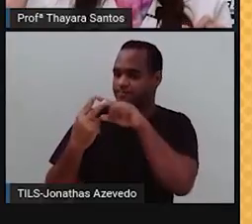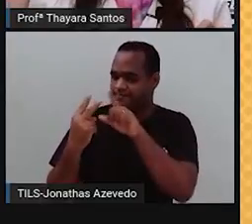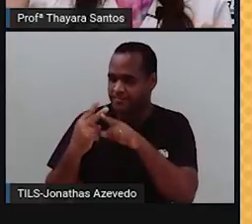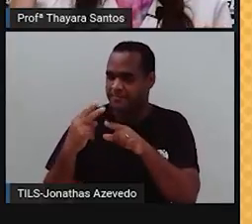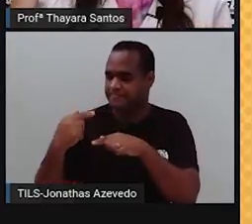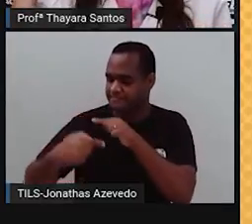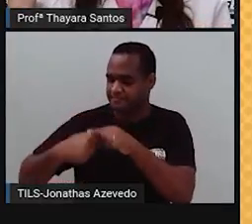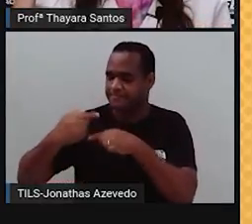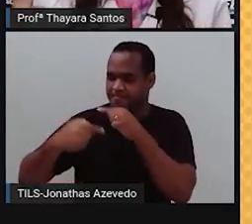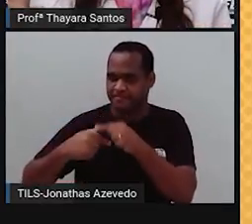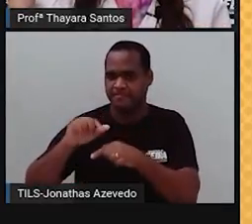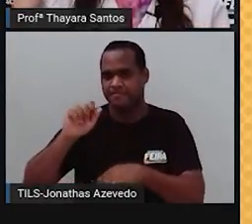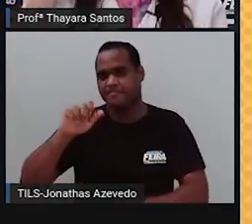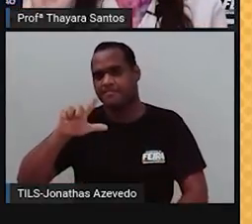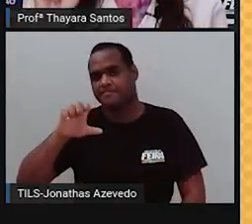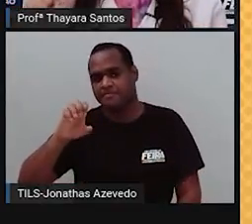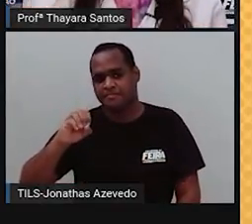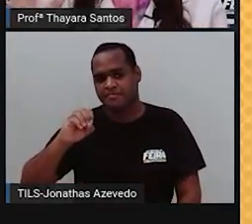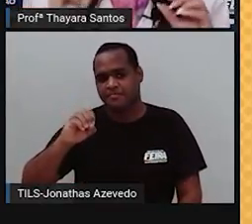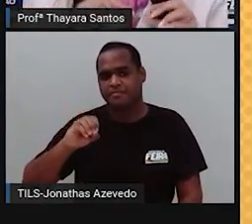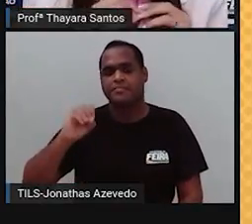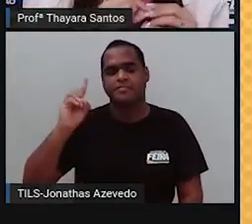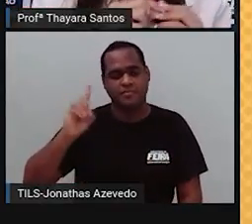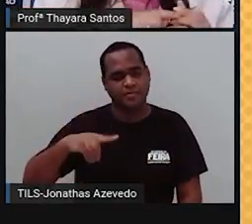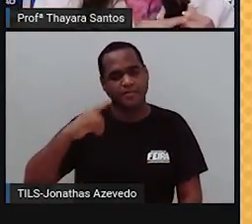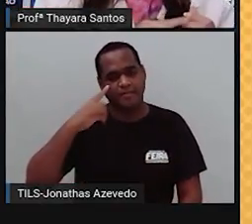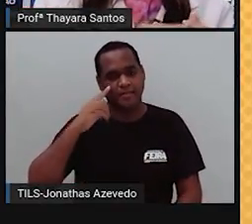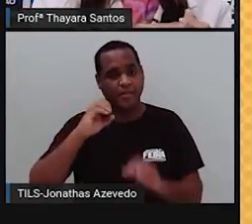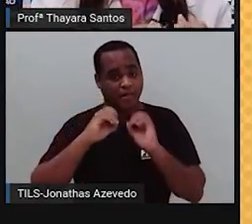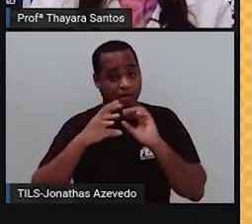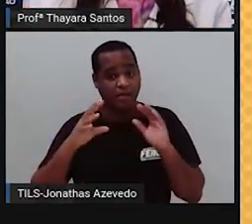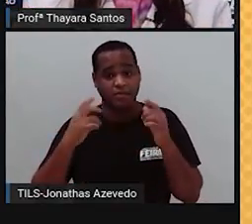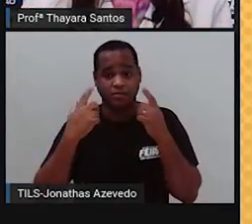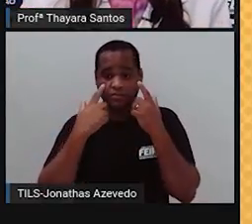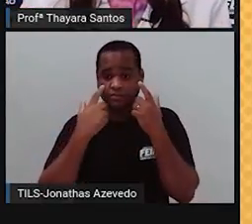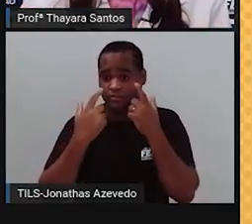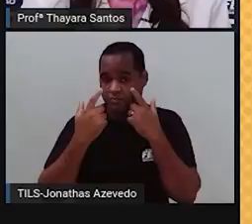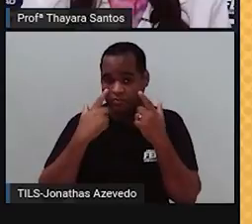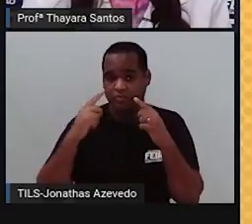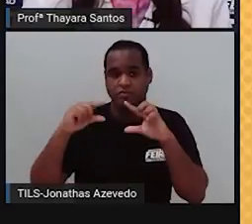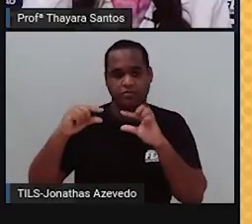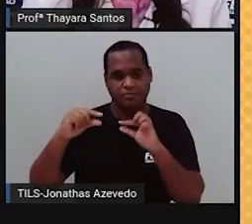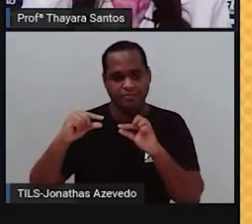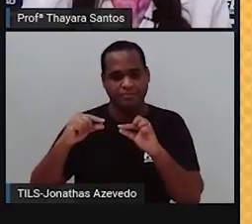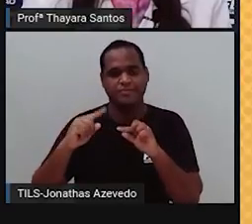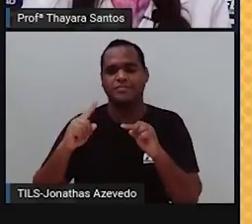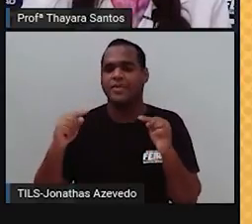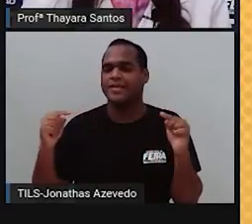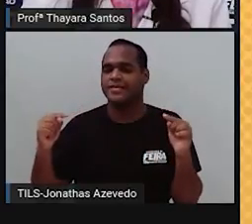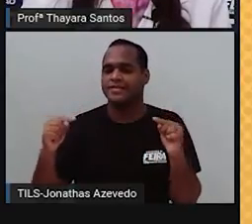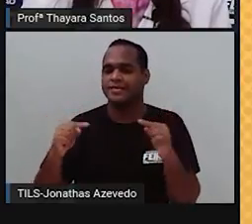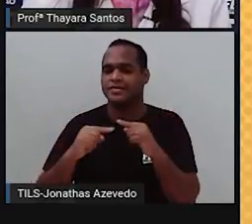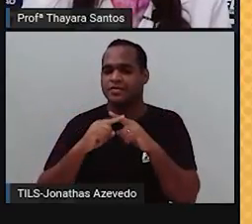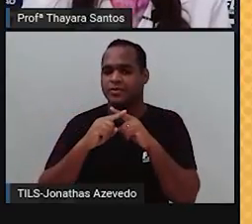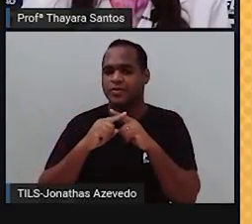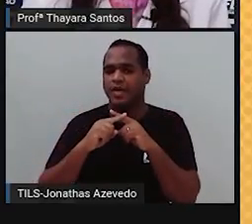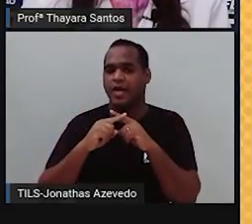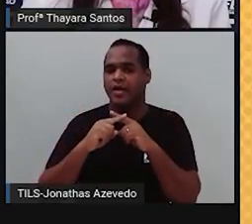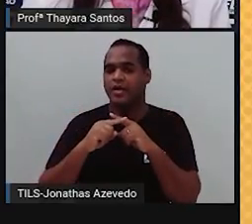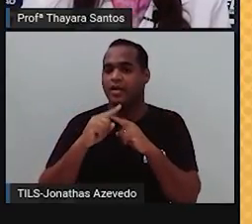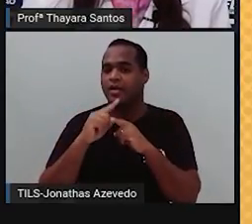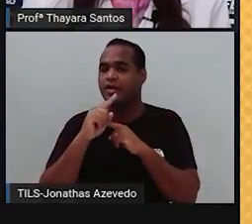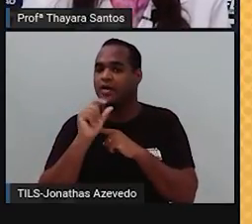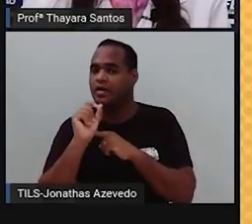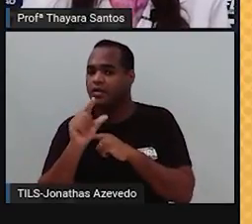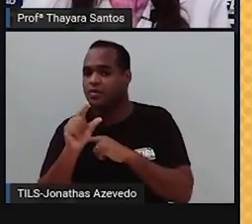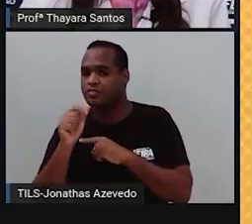alelo de olho claro, que é um azinho minúsculo. Quando a gente cruza aqui a cor do olho do pai